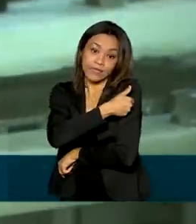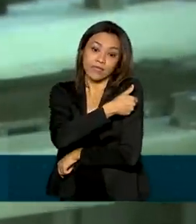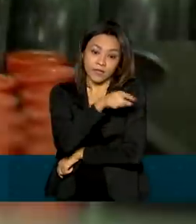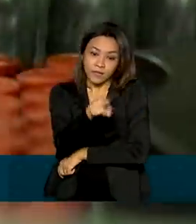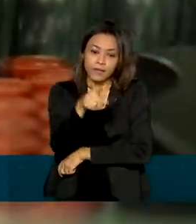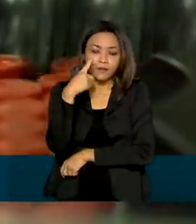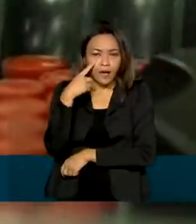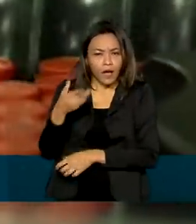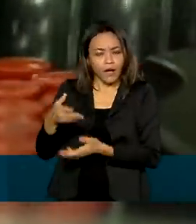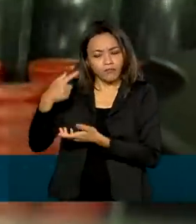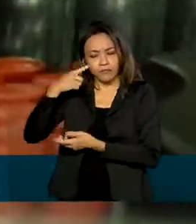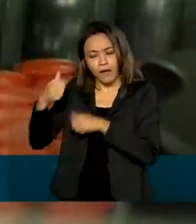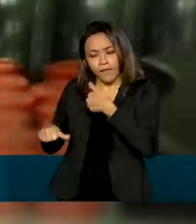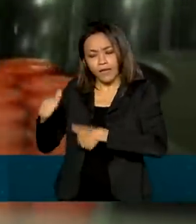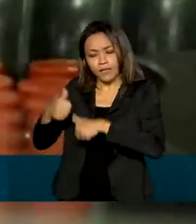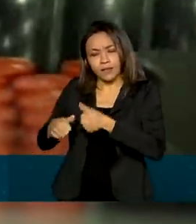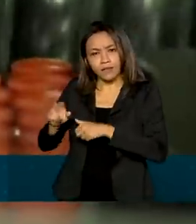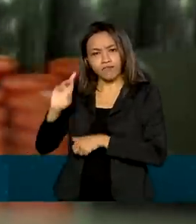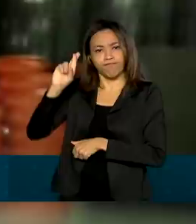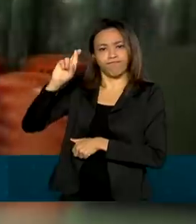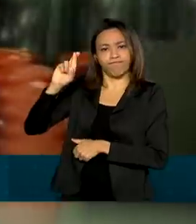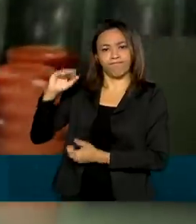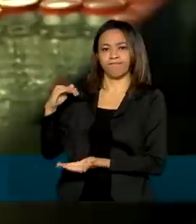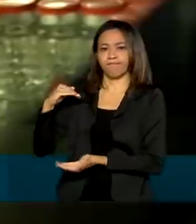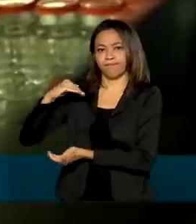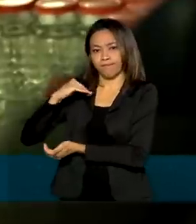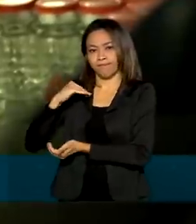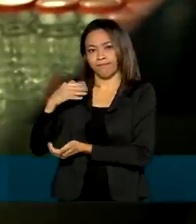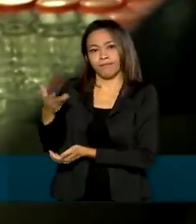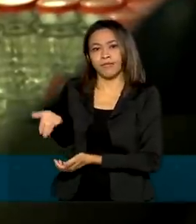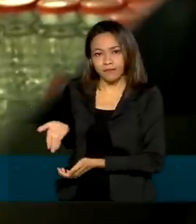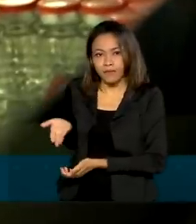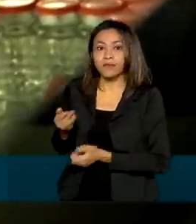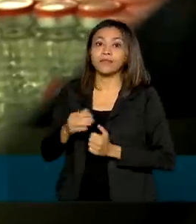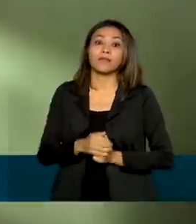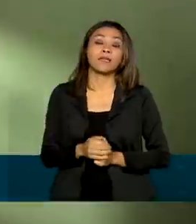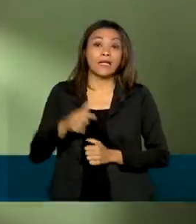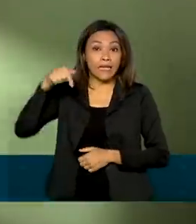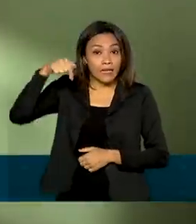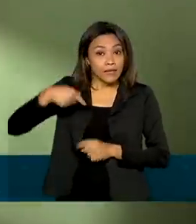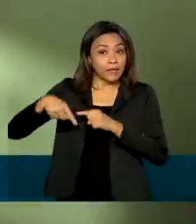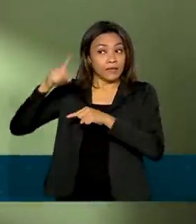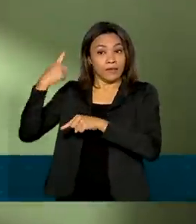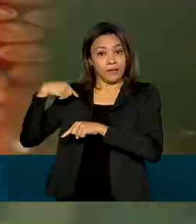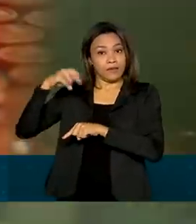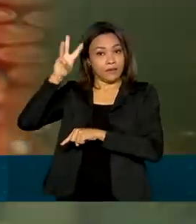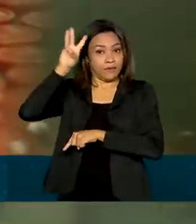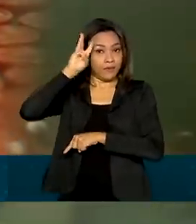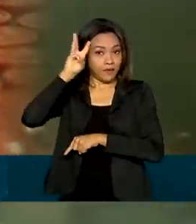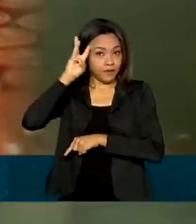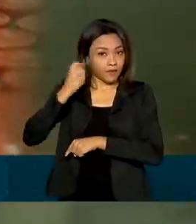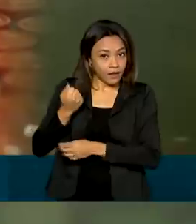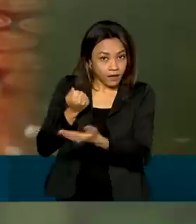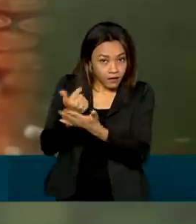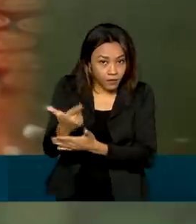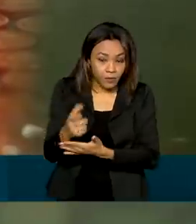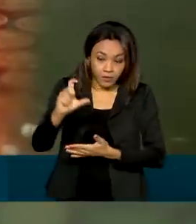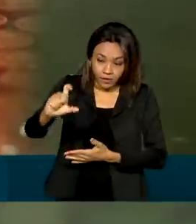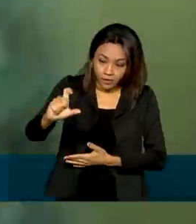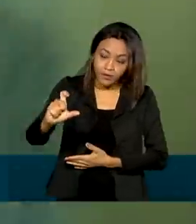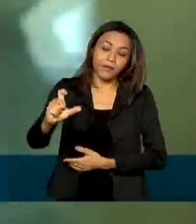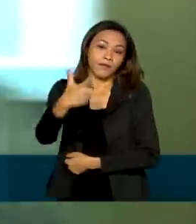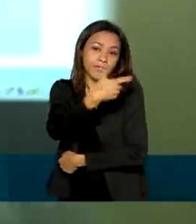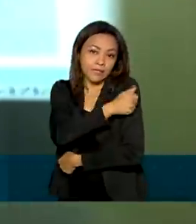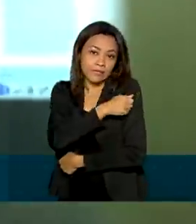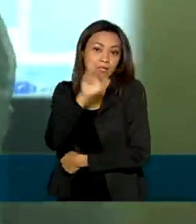análise na Anvisa, a Agência Nacional de Vigilância Sanitária. Nesta terça-feira, a aquisição da vacina russa